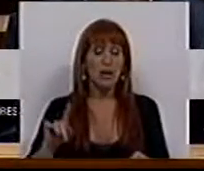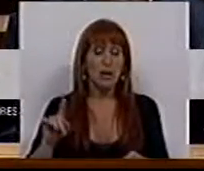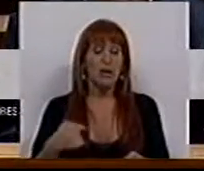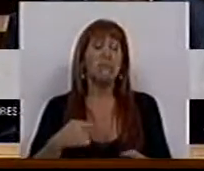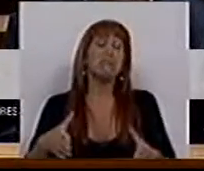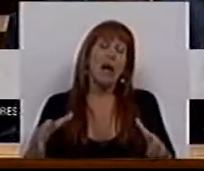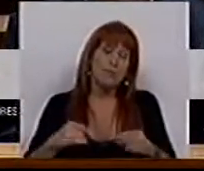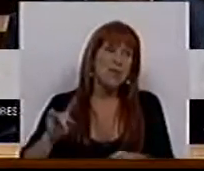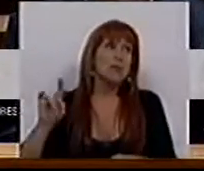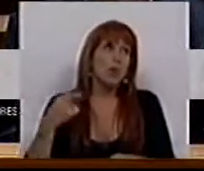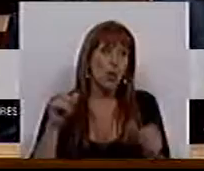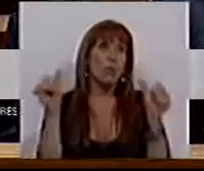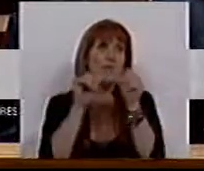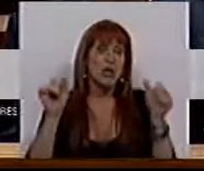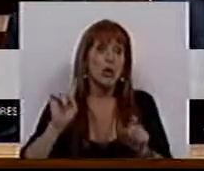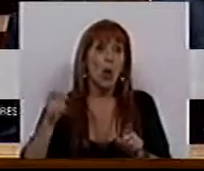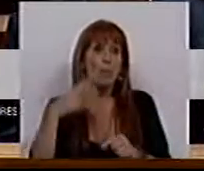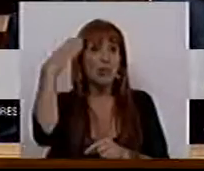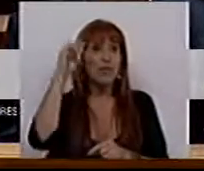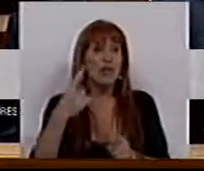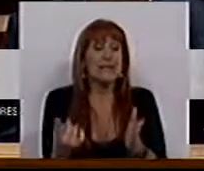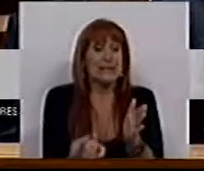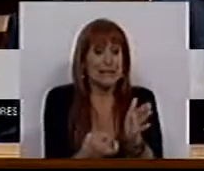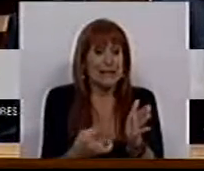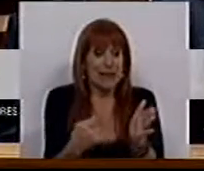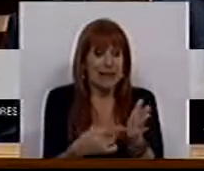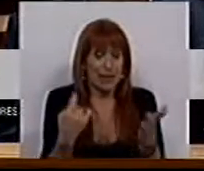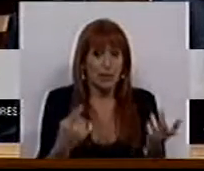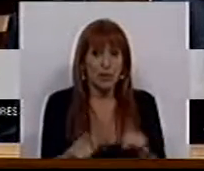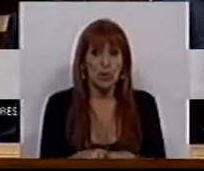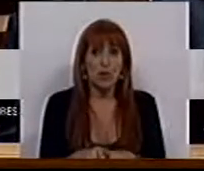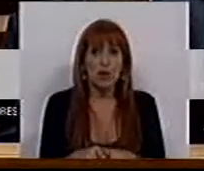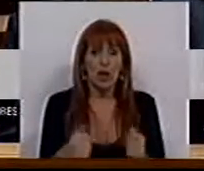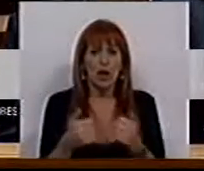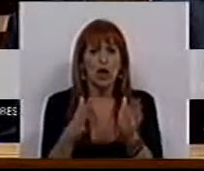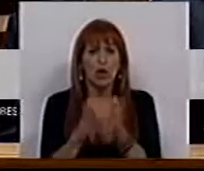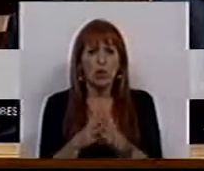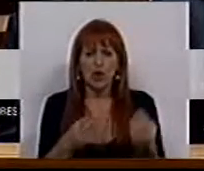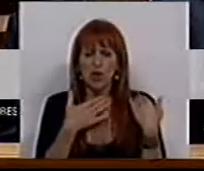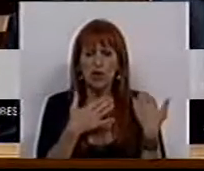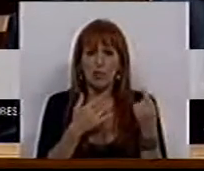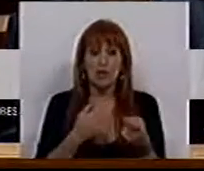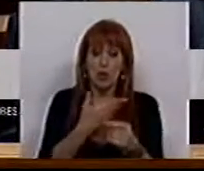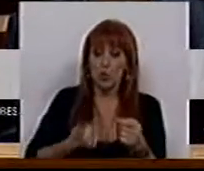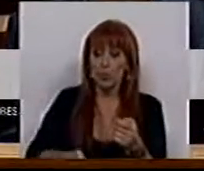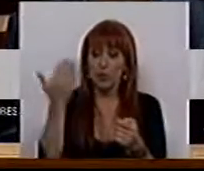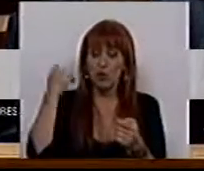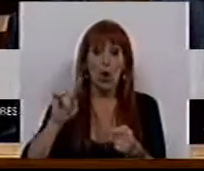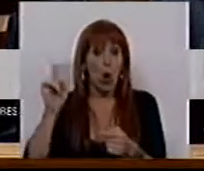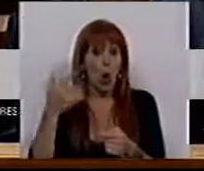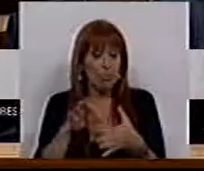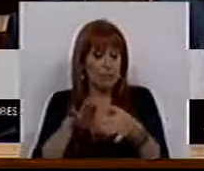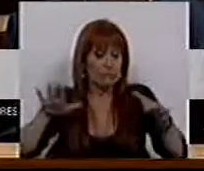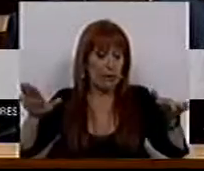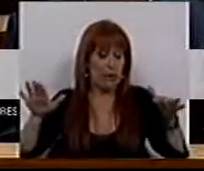mesmo admitindo que o sistema só devia ter os professores de carece e alija todas as responsabilidades do passado, como se não tivesse